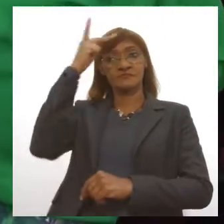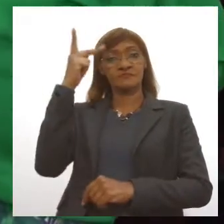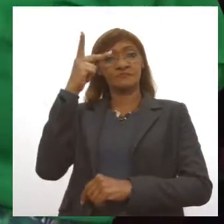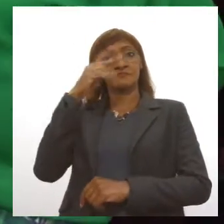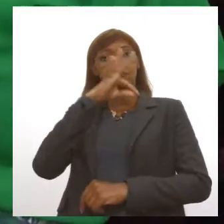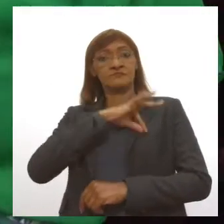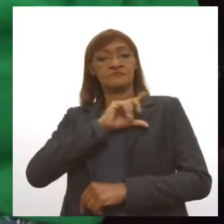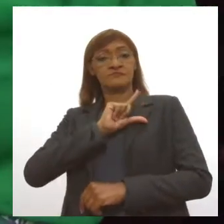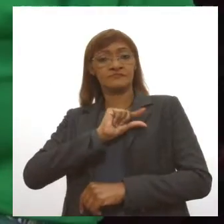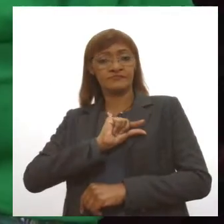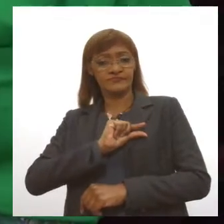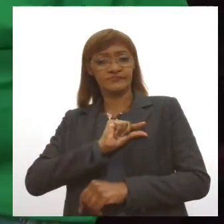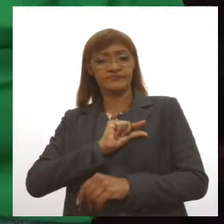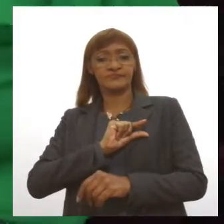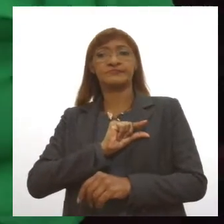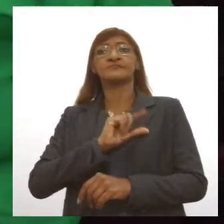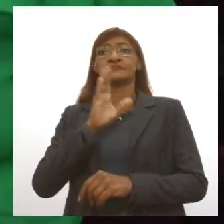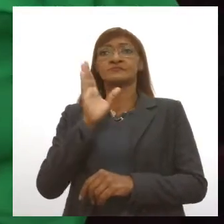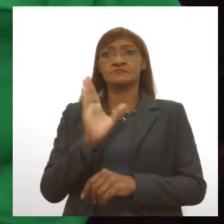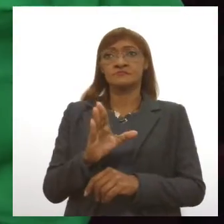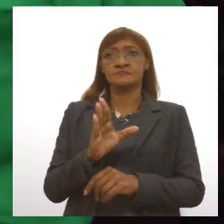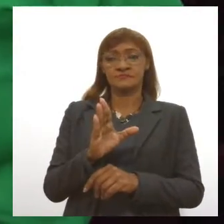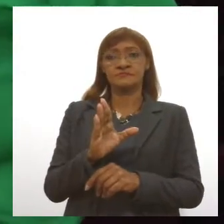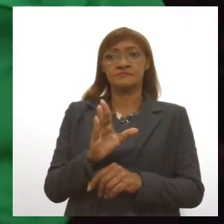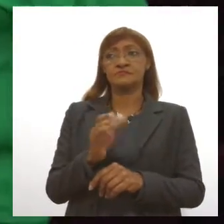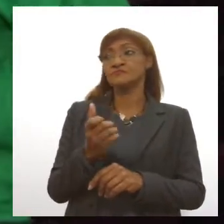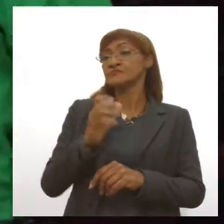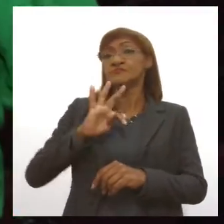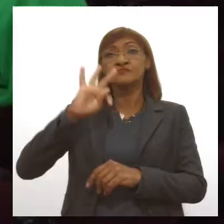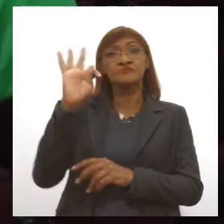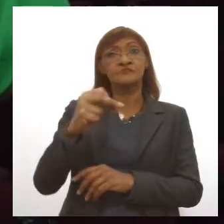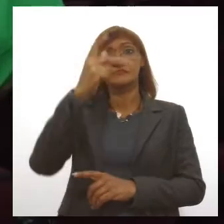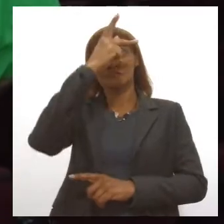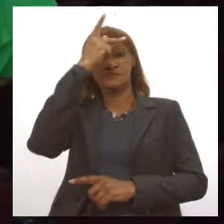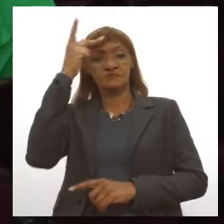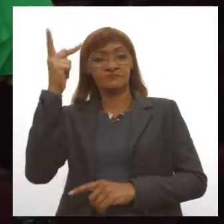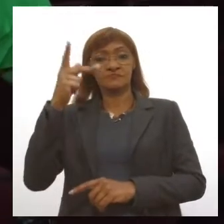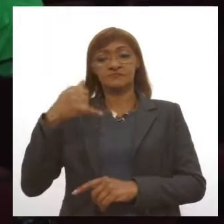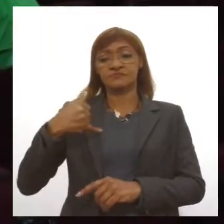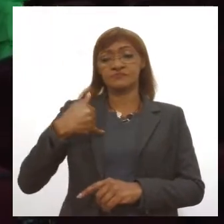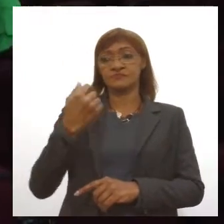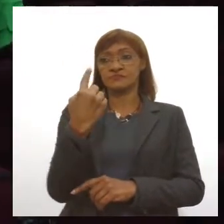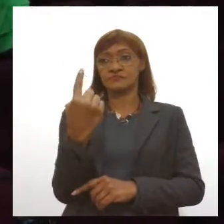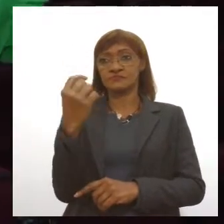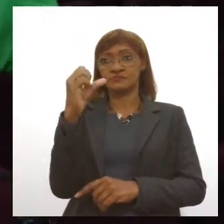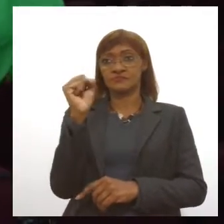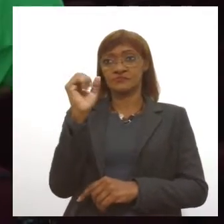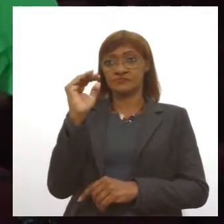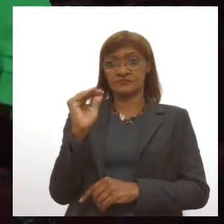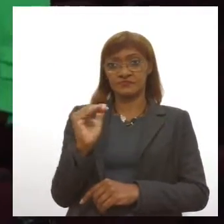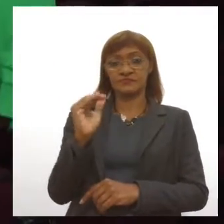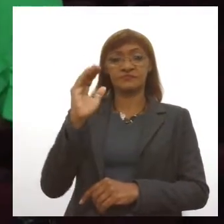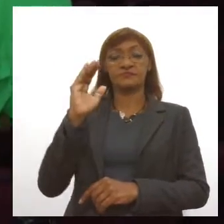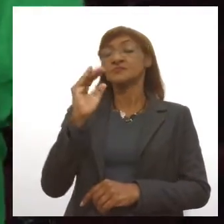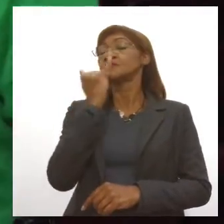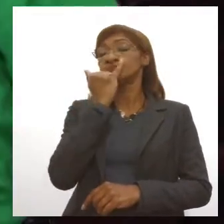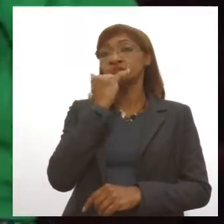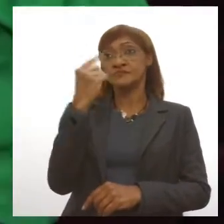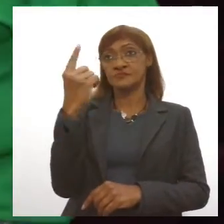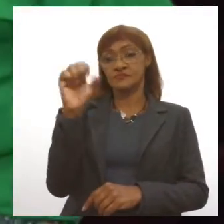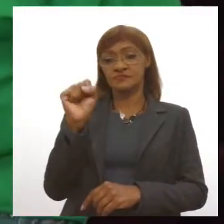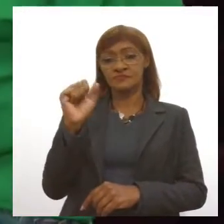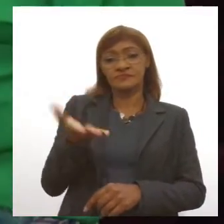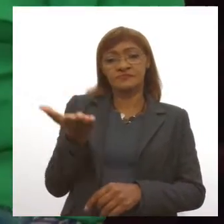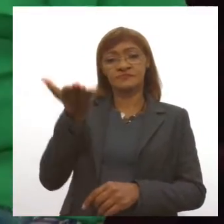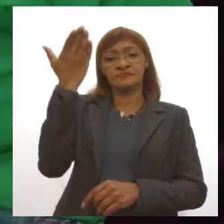E qualquer pessoa de baixa renda, acima de 18 anos, que tenha um ensino fundamental